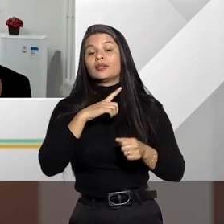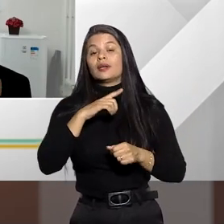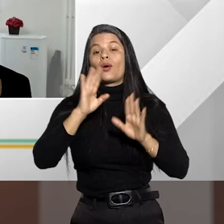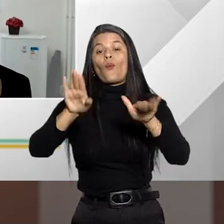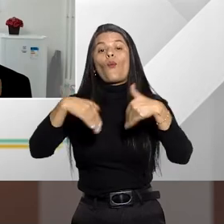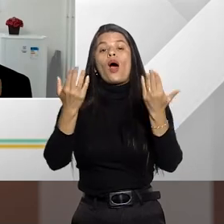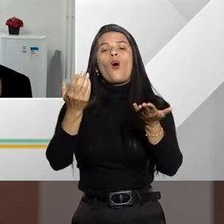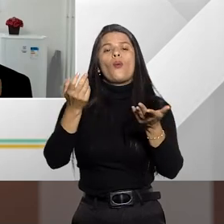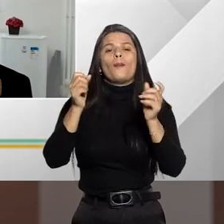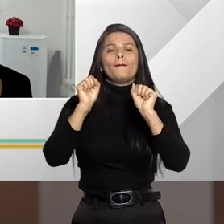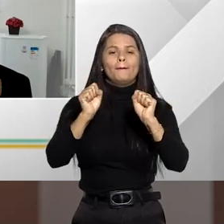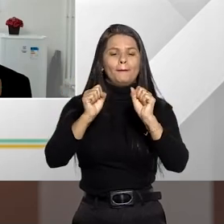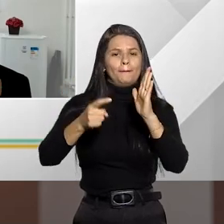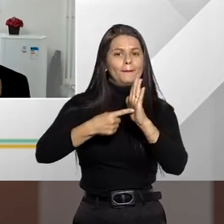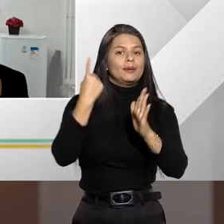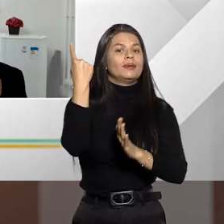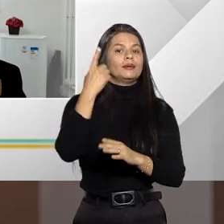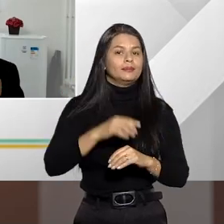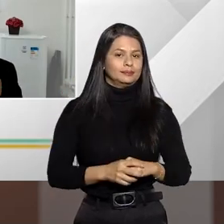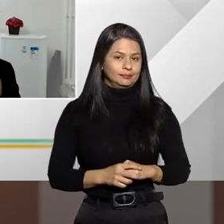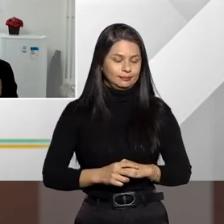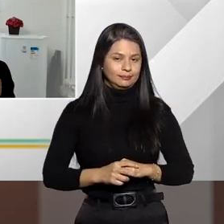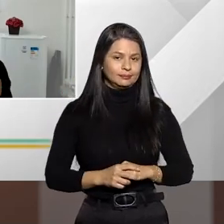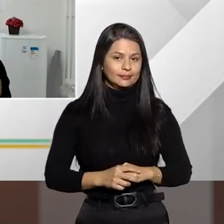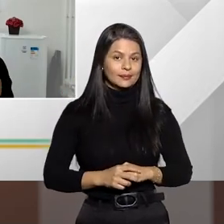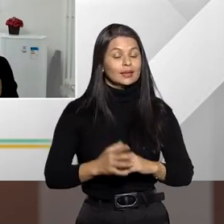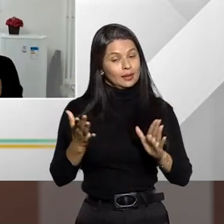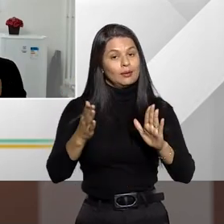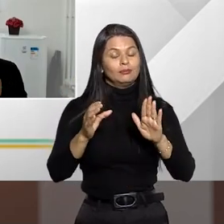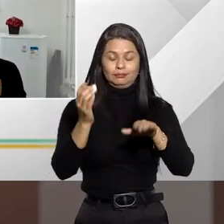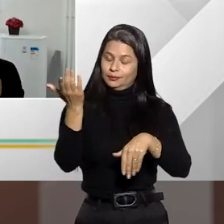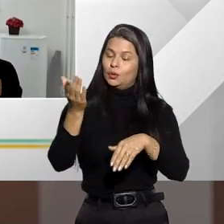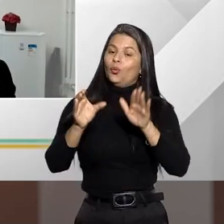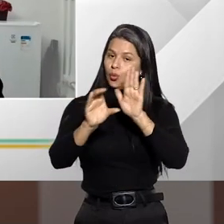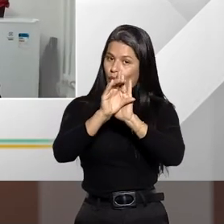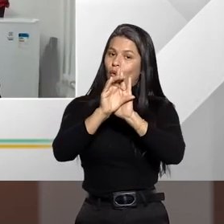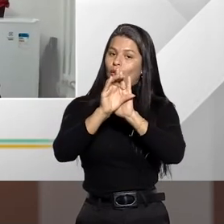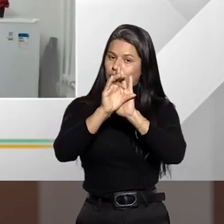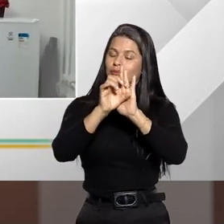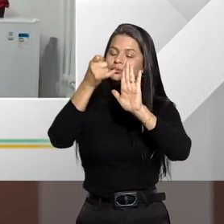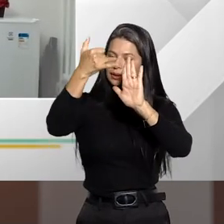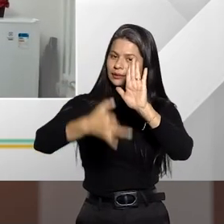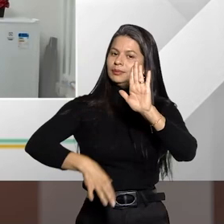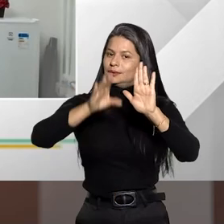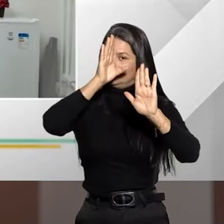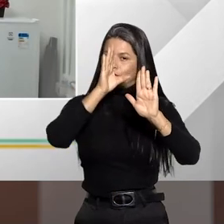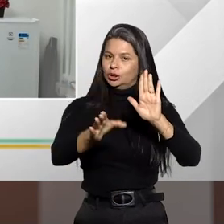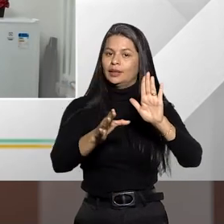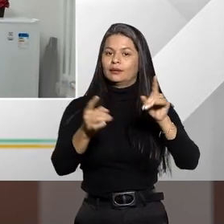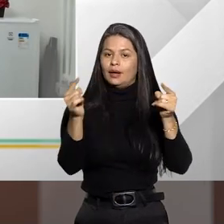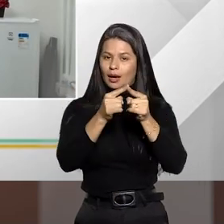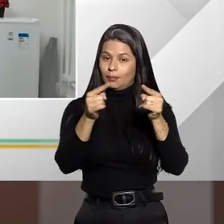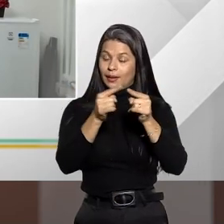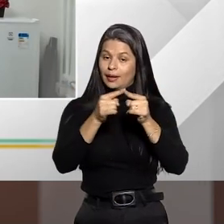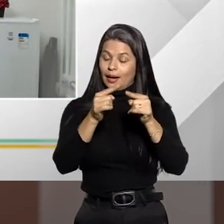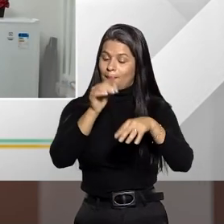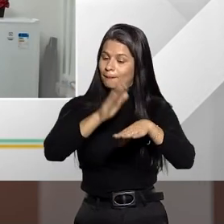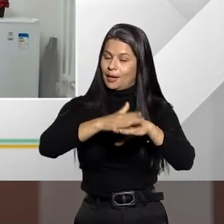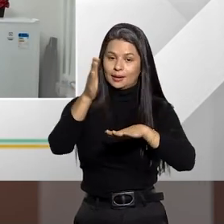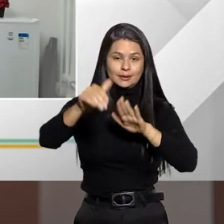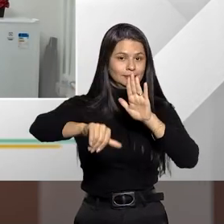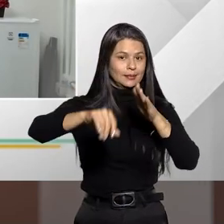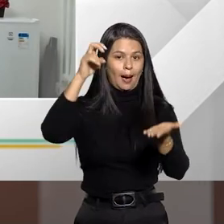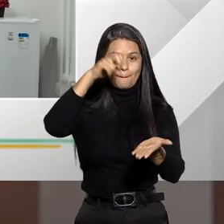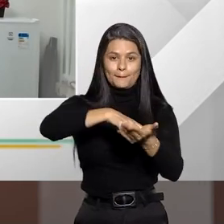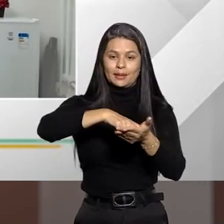deve ser executada primeiramente? O código é bem objetivo e direto, Deve-se aplicar sempre a pena mais grave, né? No